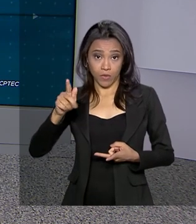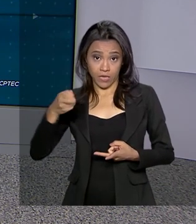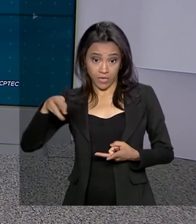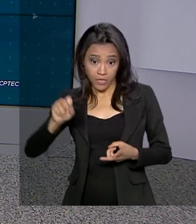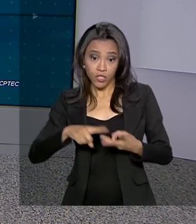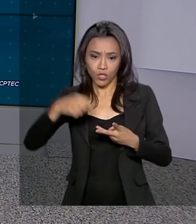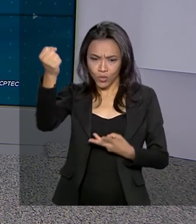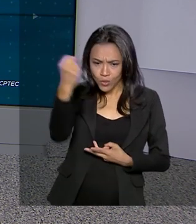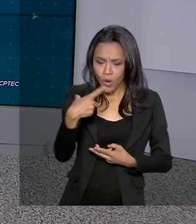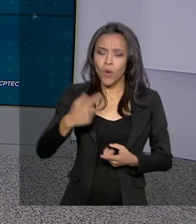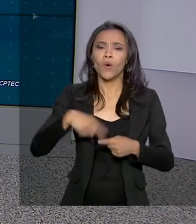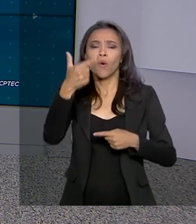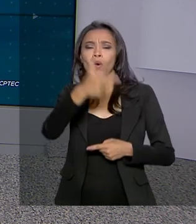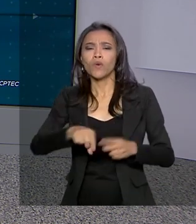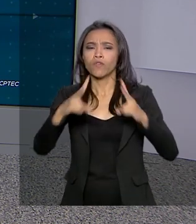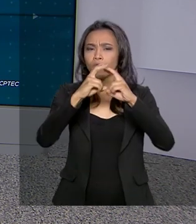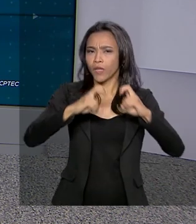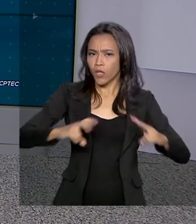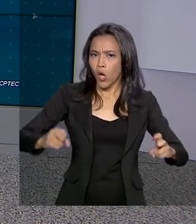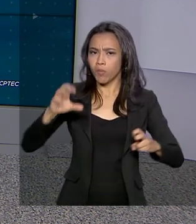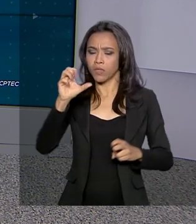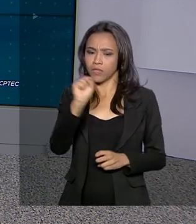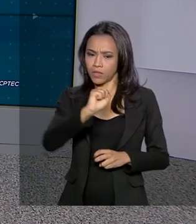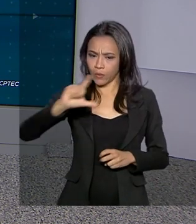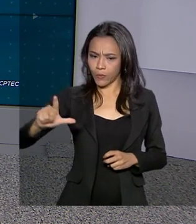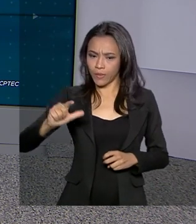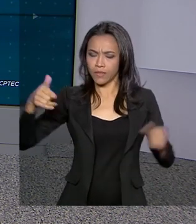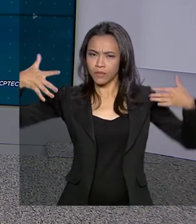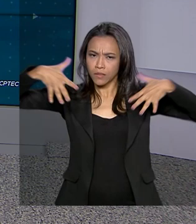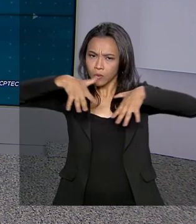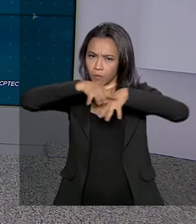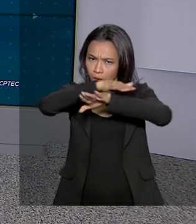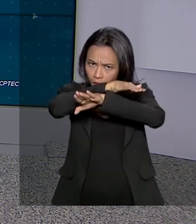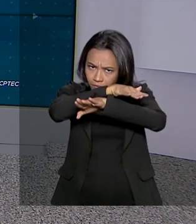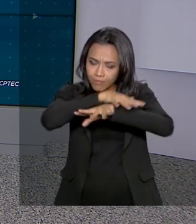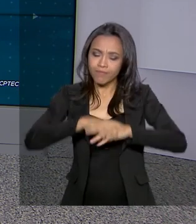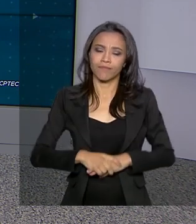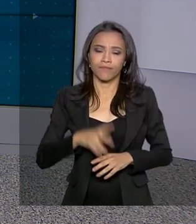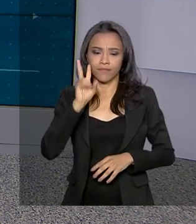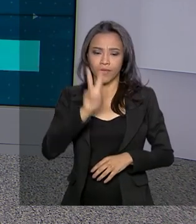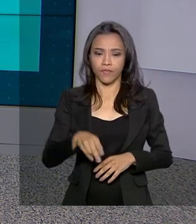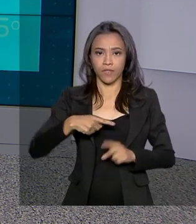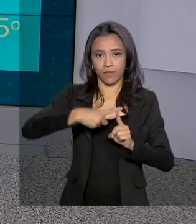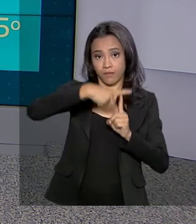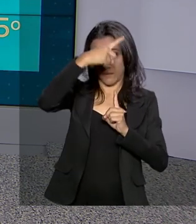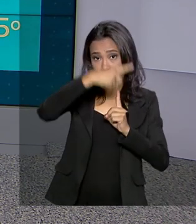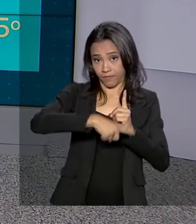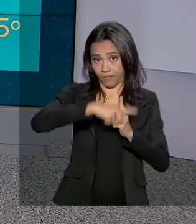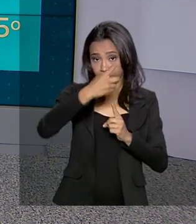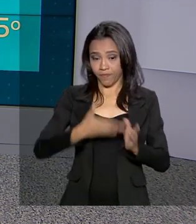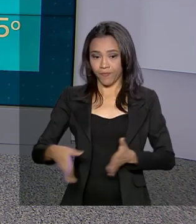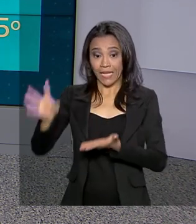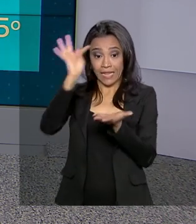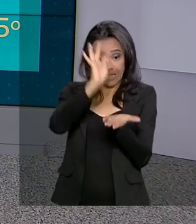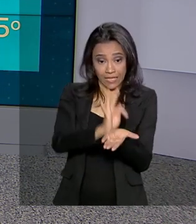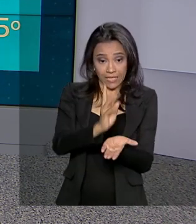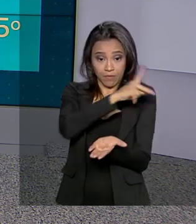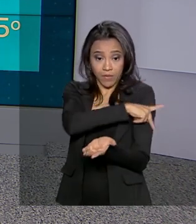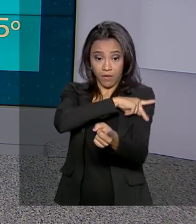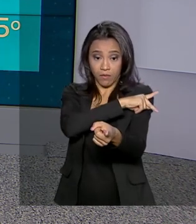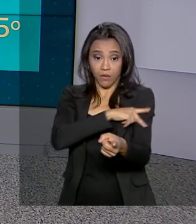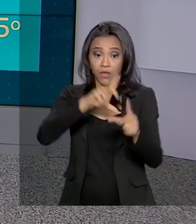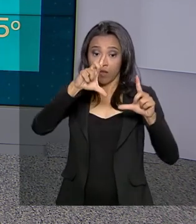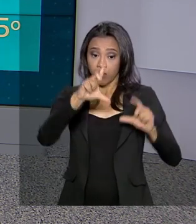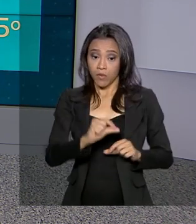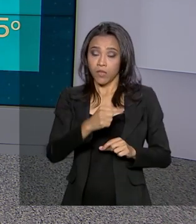Em São Luís e em Florianópolis, você pode ver aí tempo parcialmente nublado. Vamos às temperaturas. Em Teresina, os termômetros